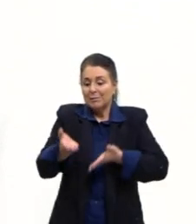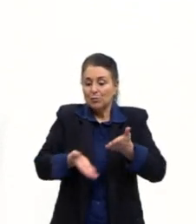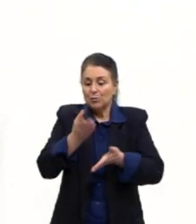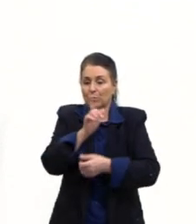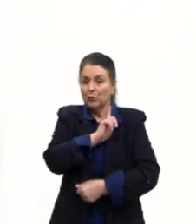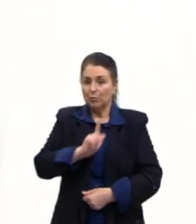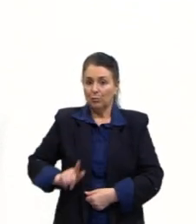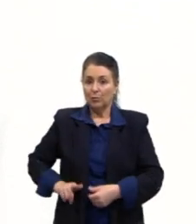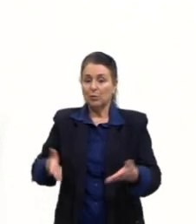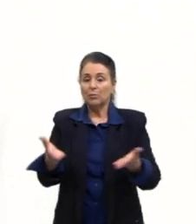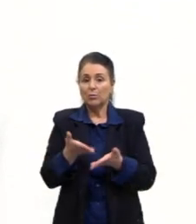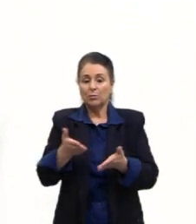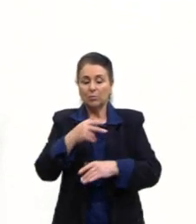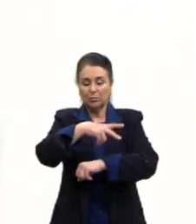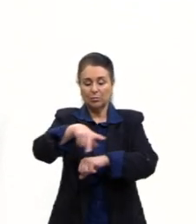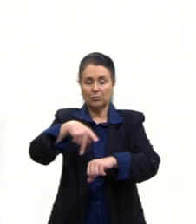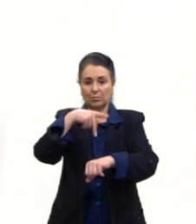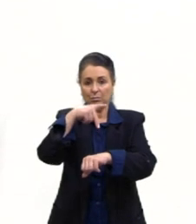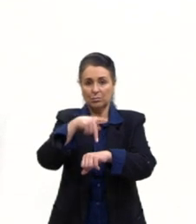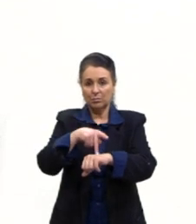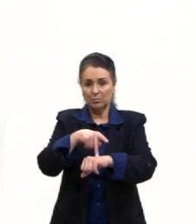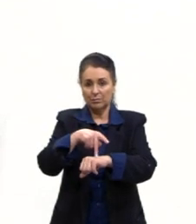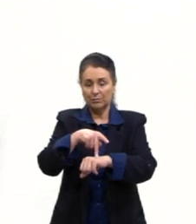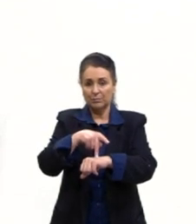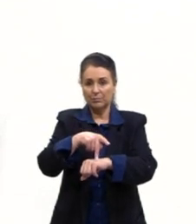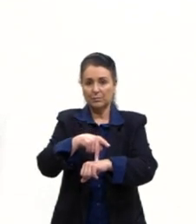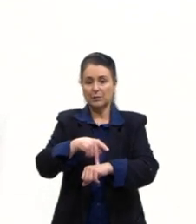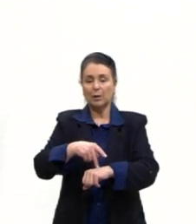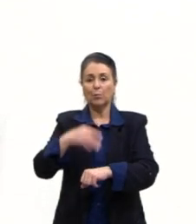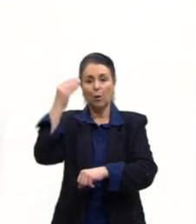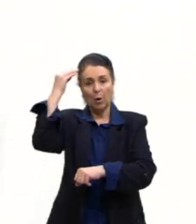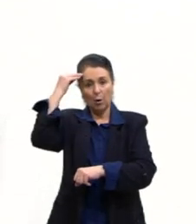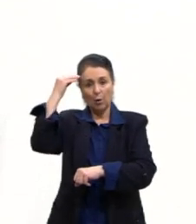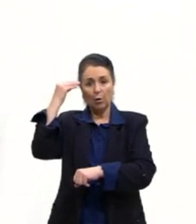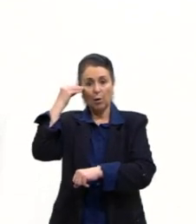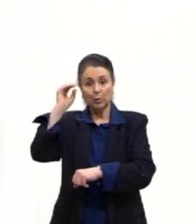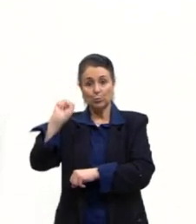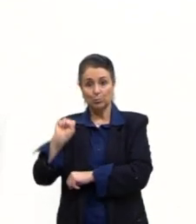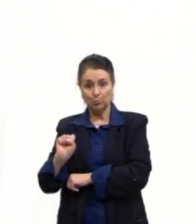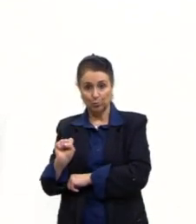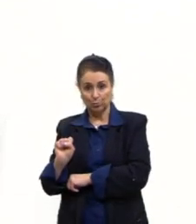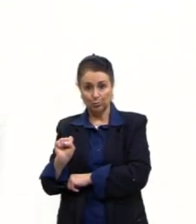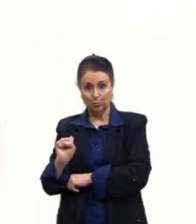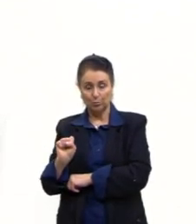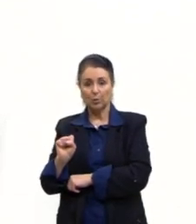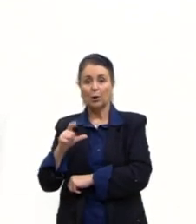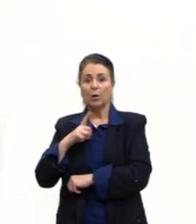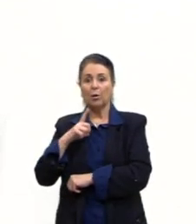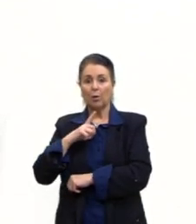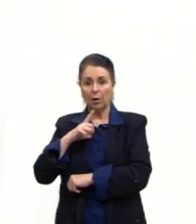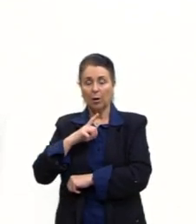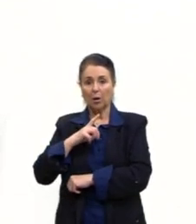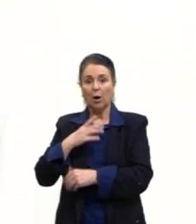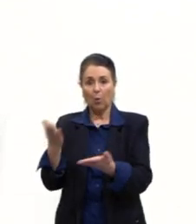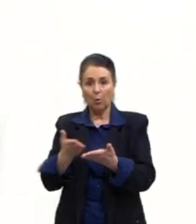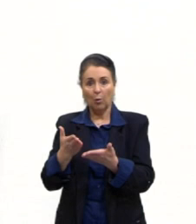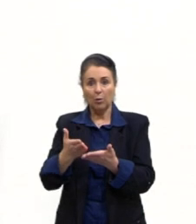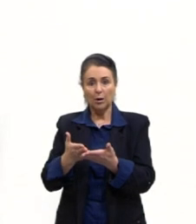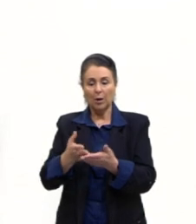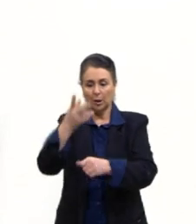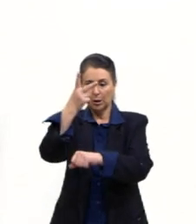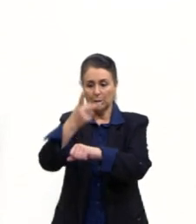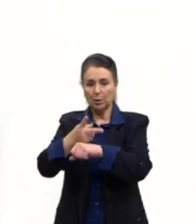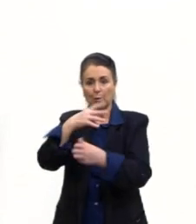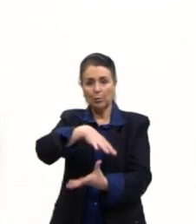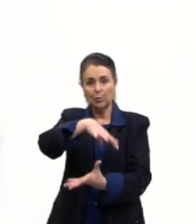E hoje são países aí de renome. Bom, a Coreia do Sul conseguiu, né? Você cede de uma Copa, né? E ela tem,